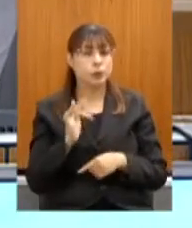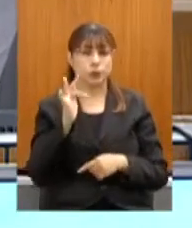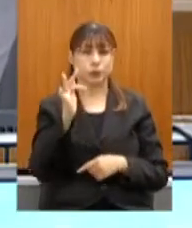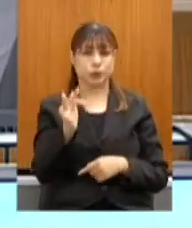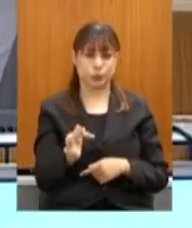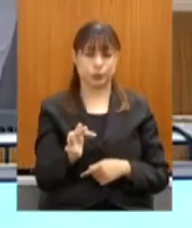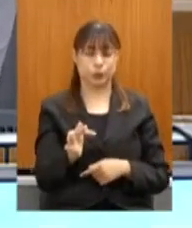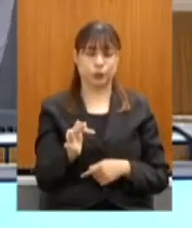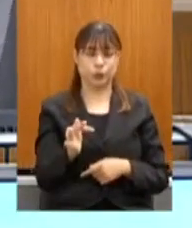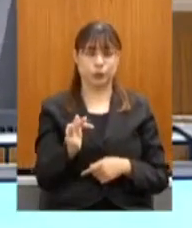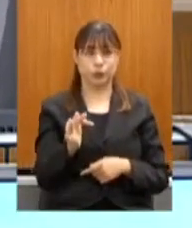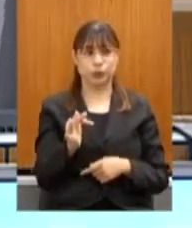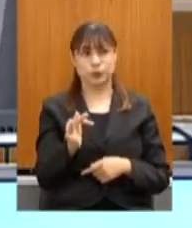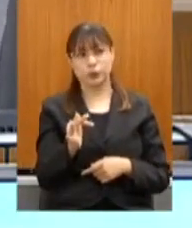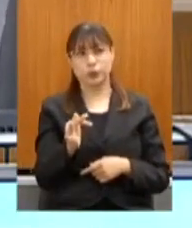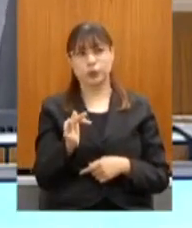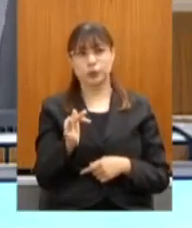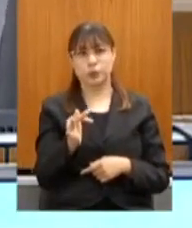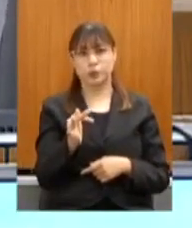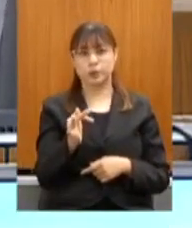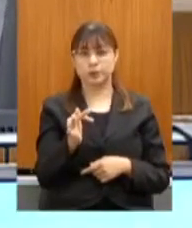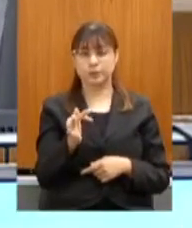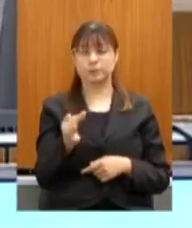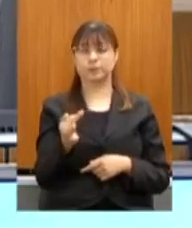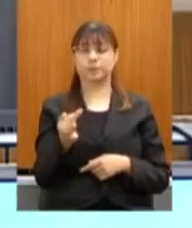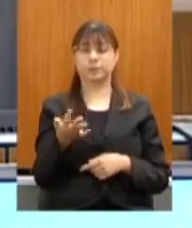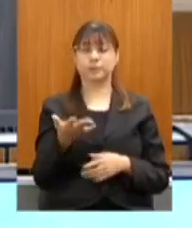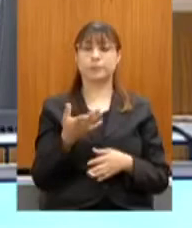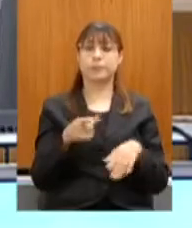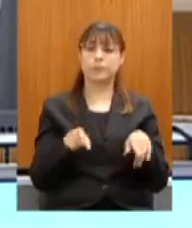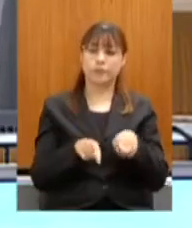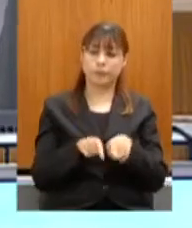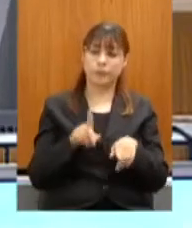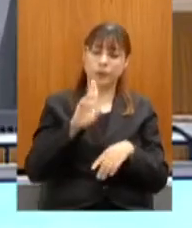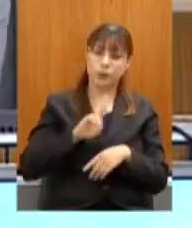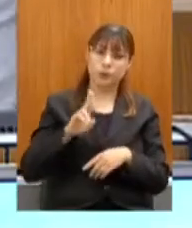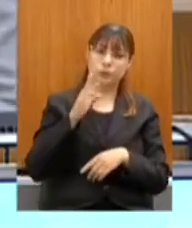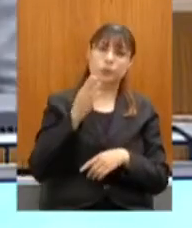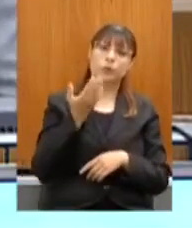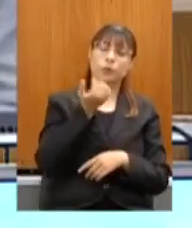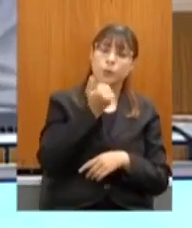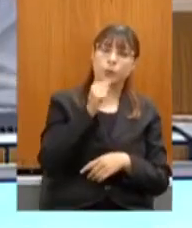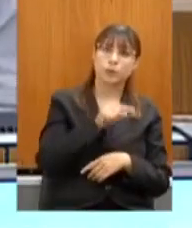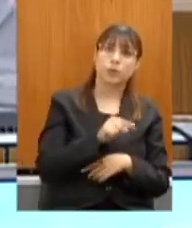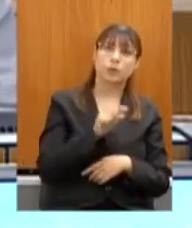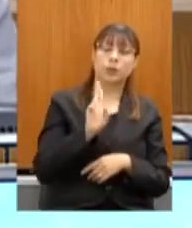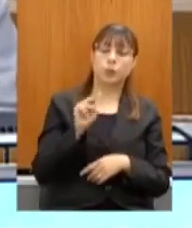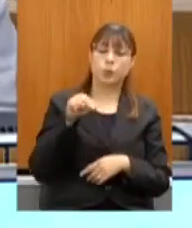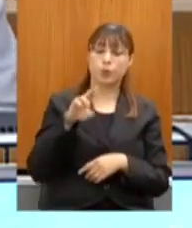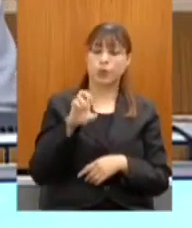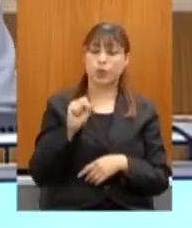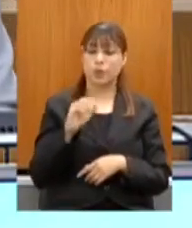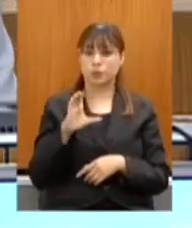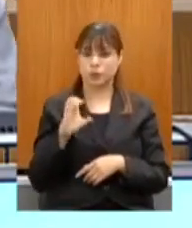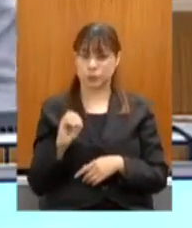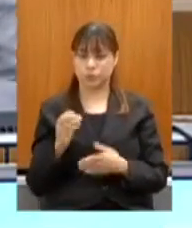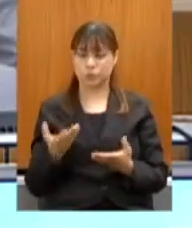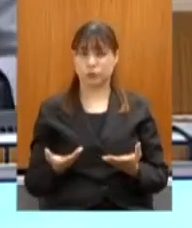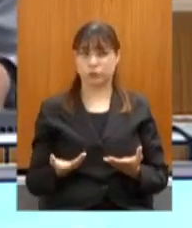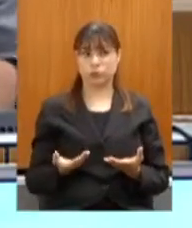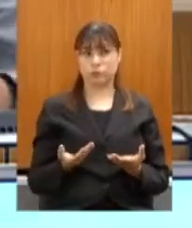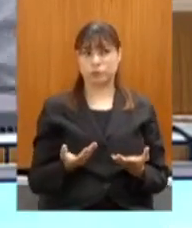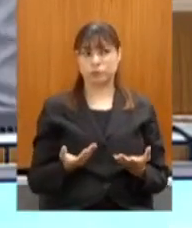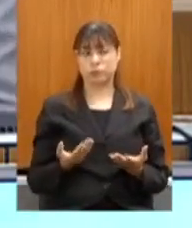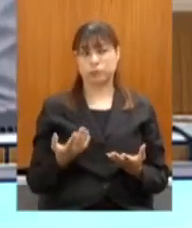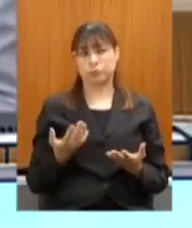salvaguarda da cozinha mineira, levarmos, então, a Unesco. Isso é muito importante, porque eu acho que nenhum